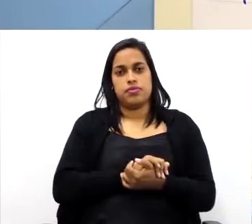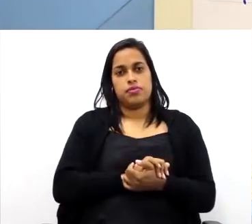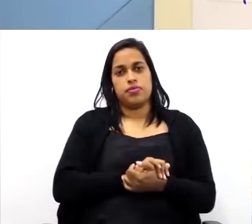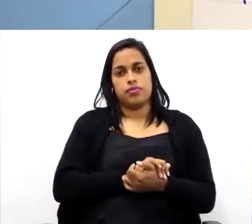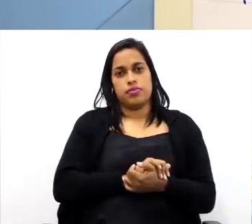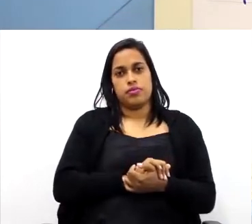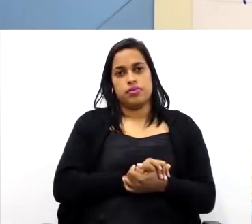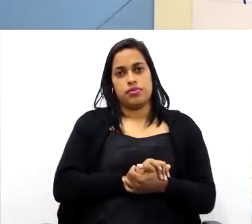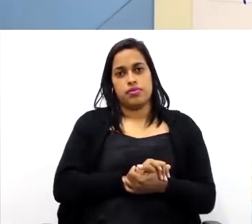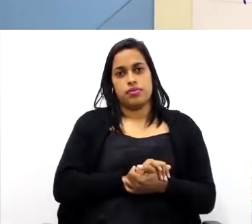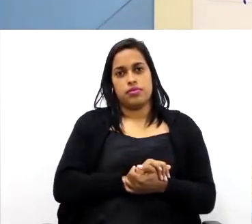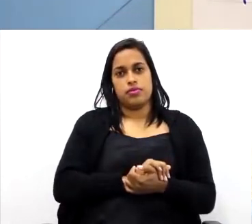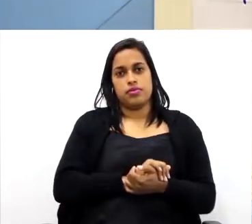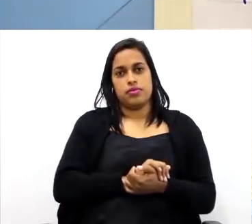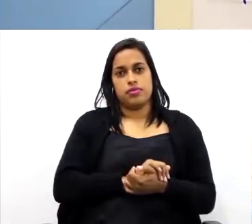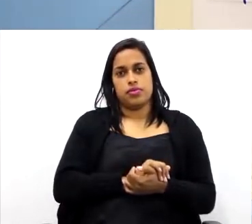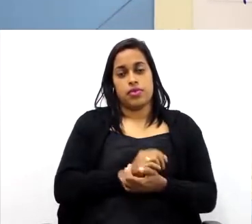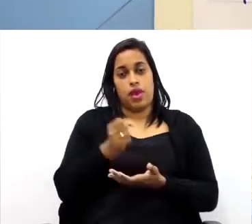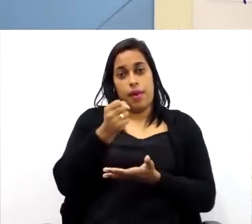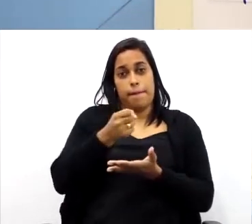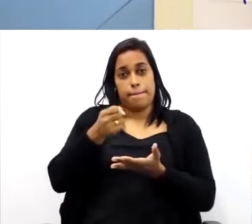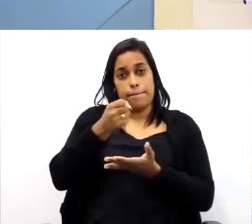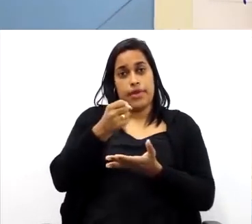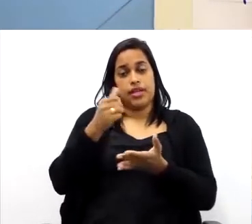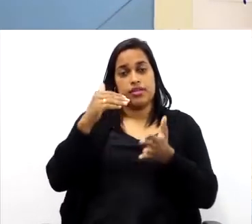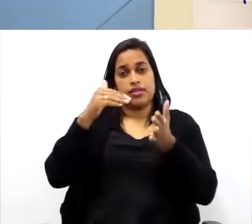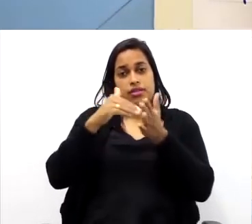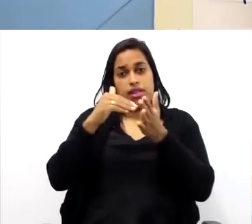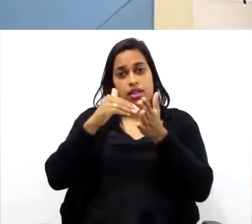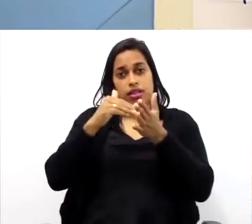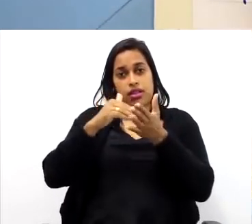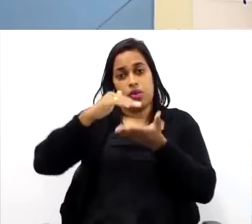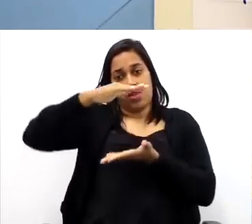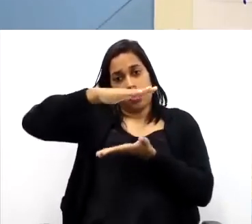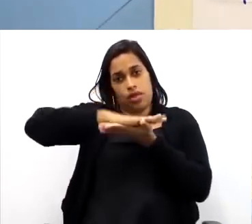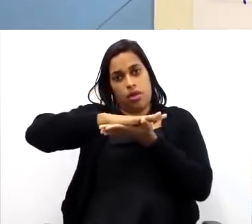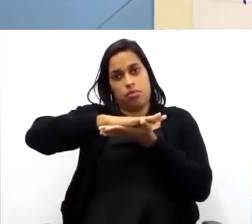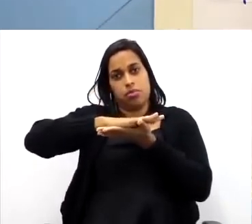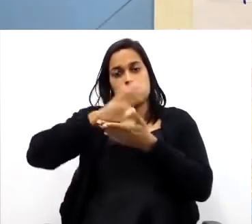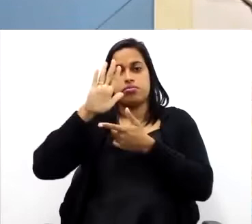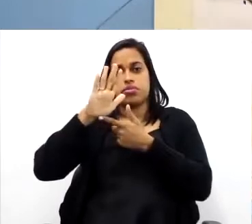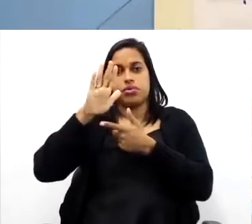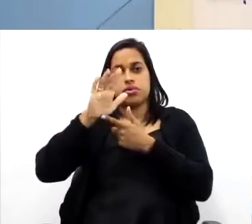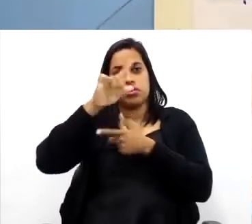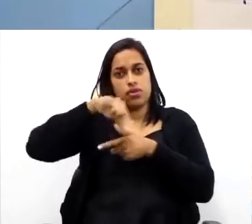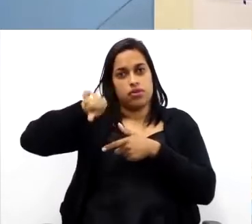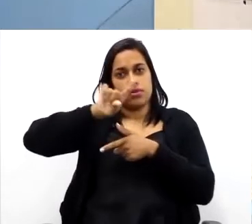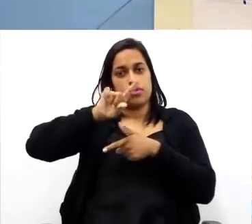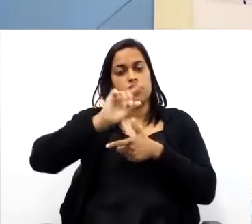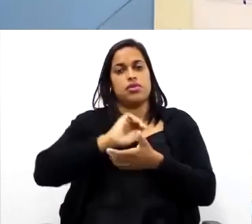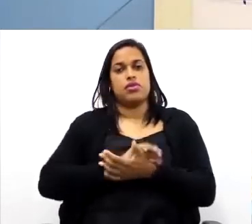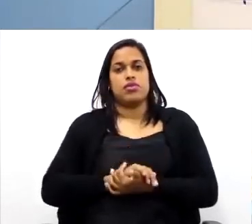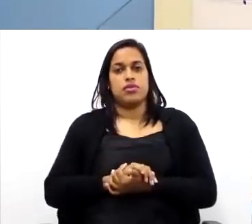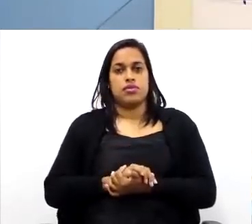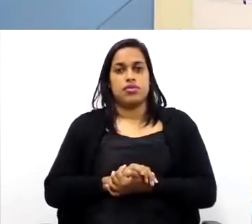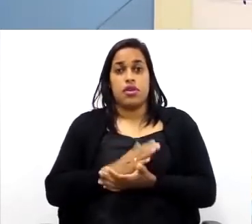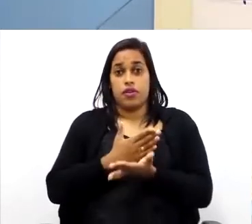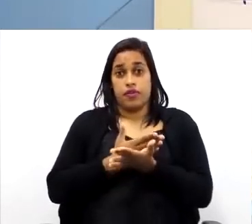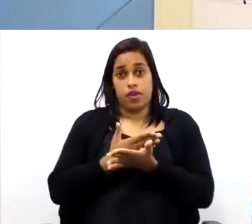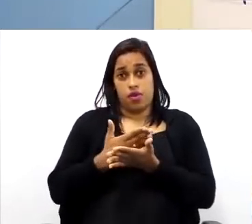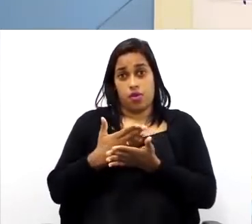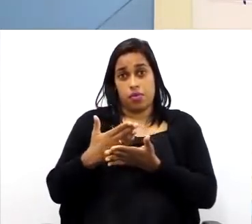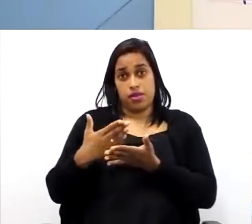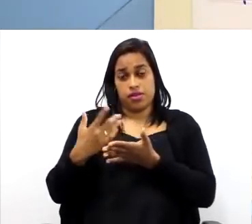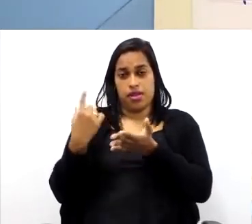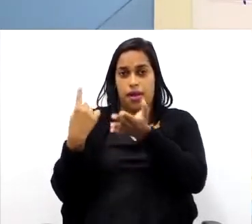Da parte inferior da base, até a parte superior do tampo. Então, eu trouxe aqui para vocês. E aí, a gente vai começar a